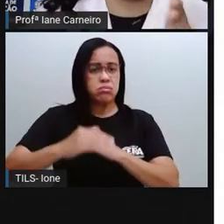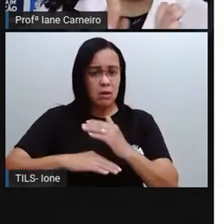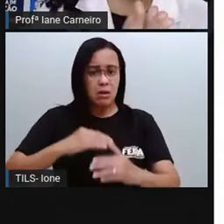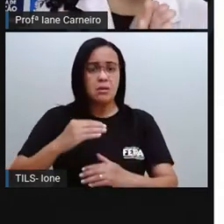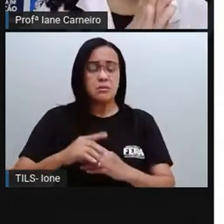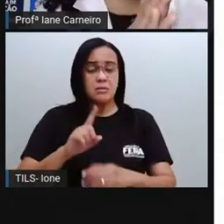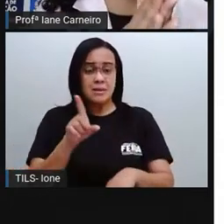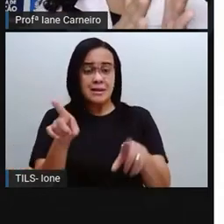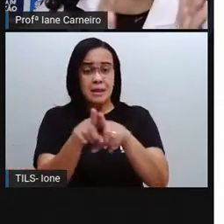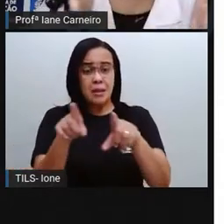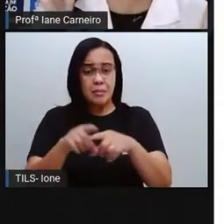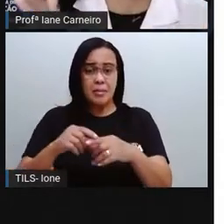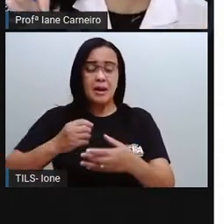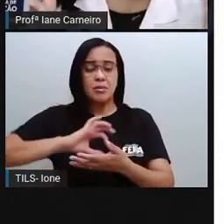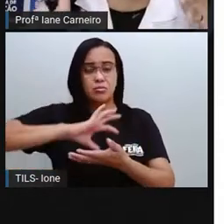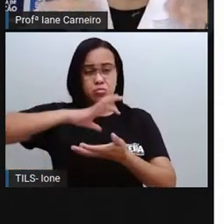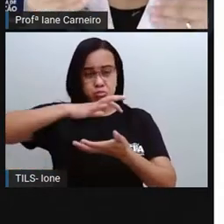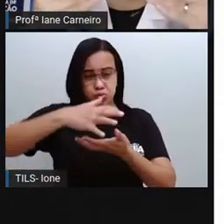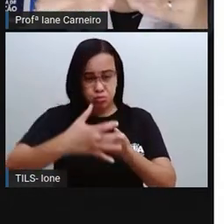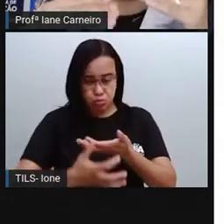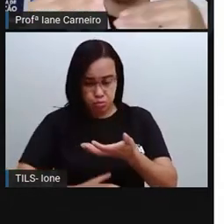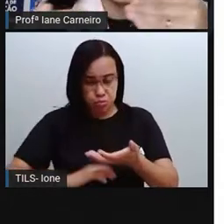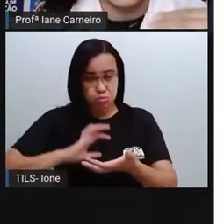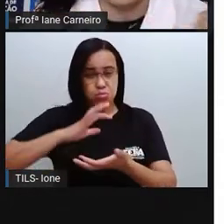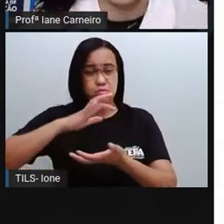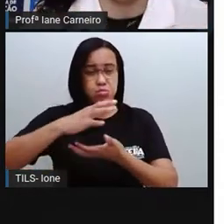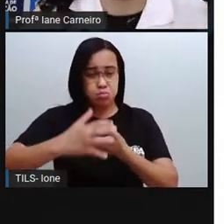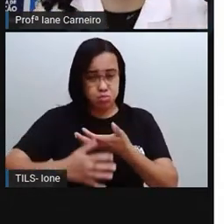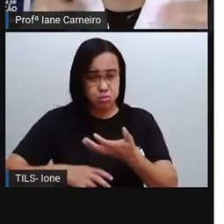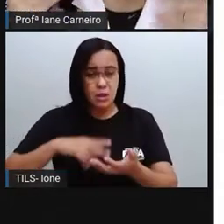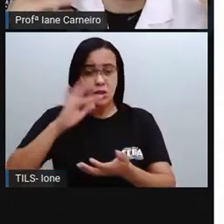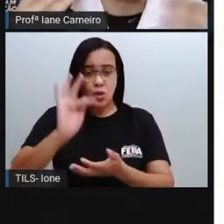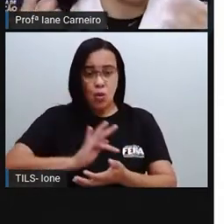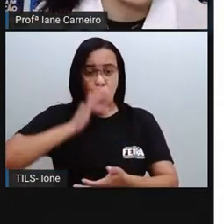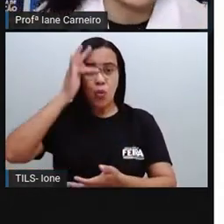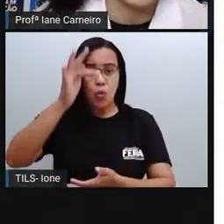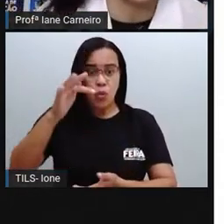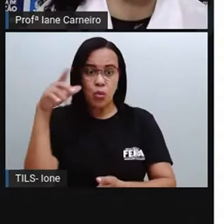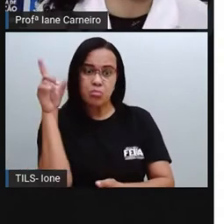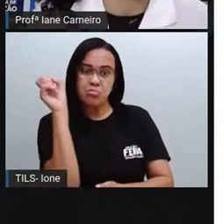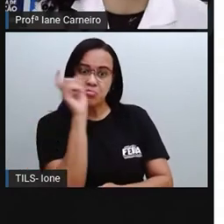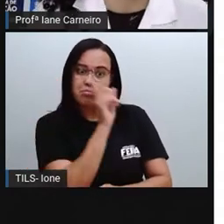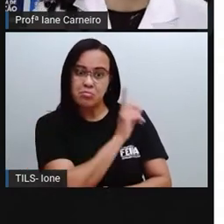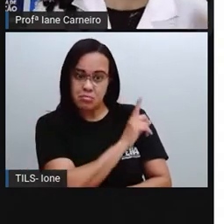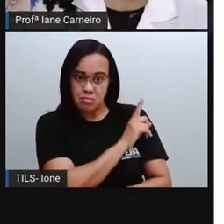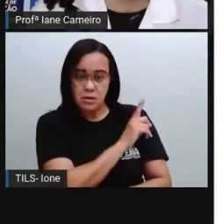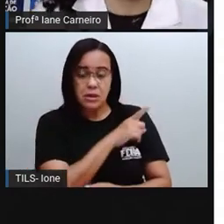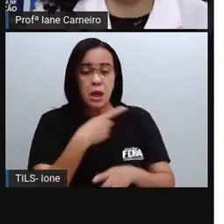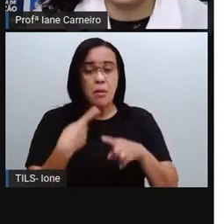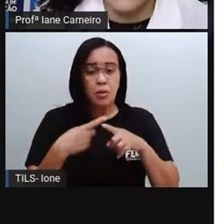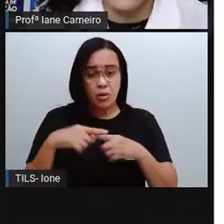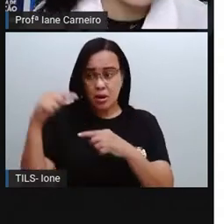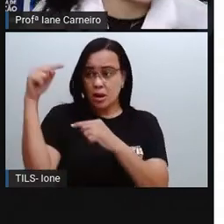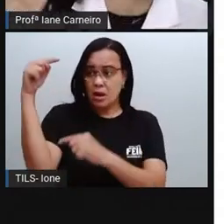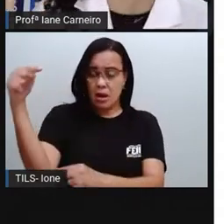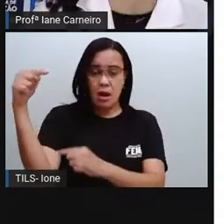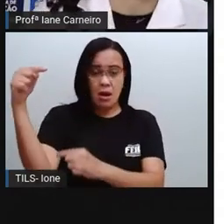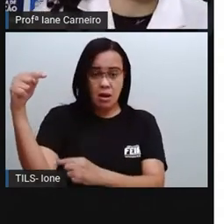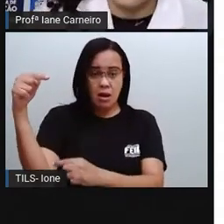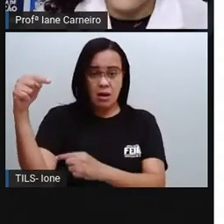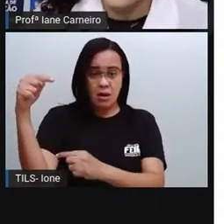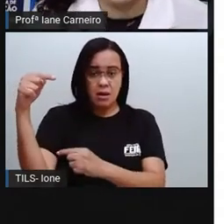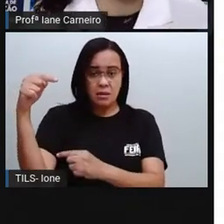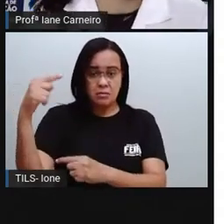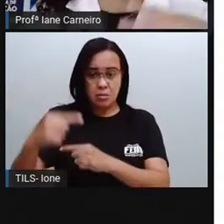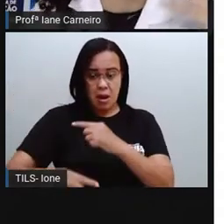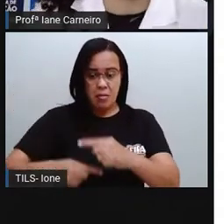Então, a gente foi percebendo o passo a passo daquela garrafinha que foi caminhando, caminhando, caminhando, porque ela não sabe onde é que